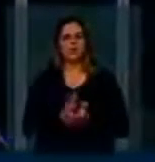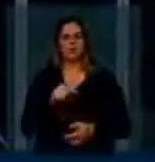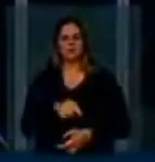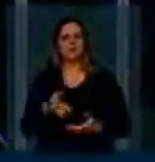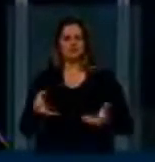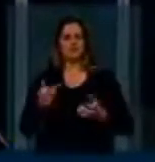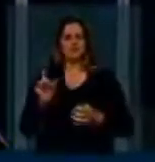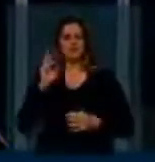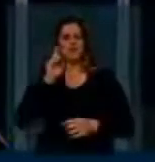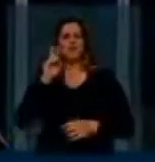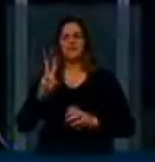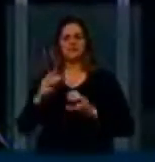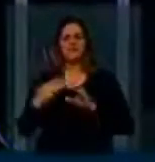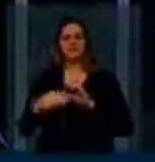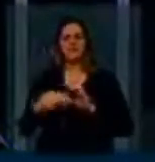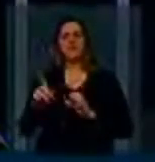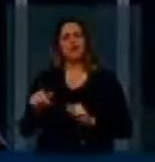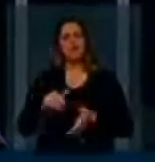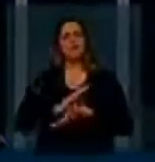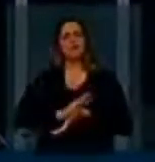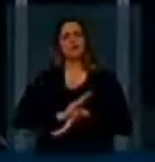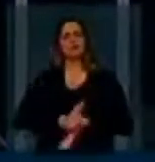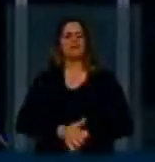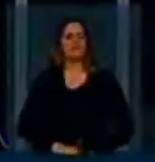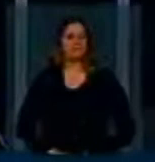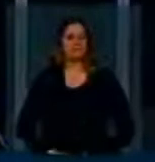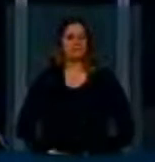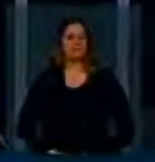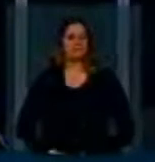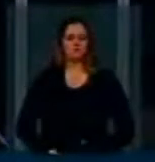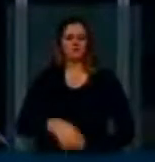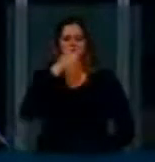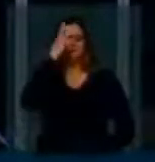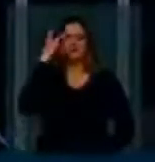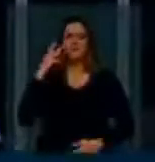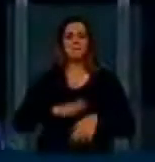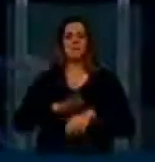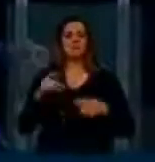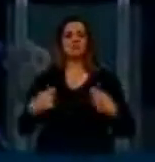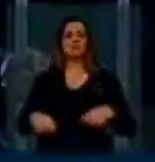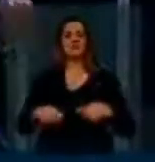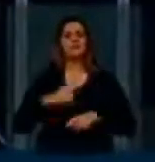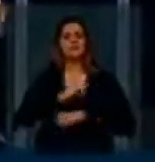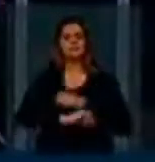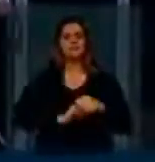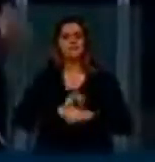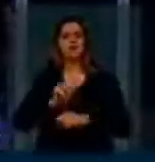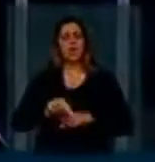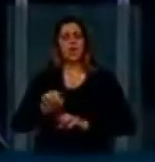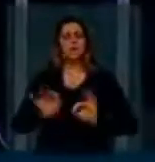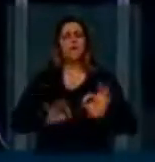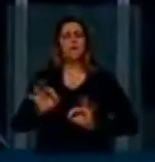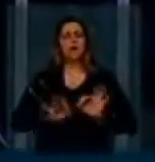Isso é preconceito. As pessoas que mais precisam da internet precisam dela para se preparar para concurso, para estudar,